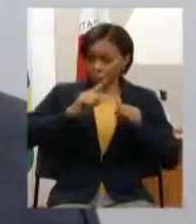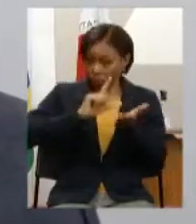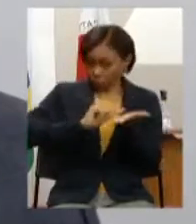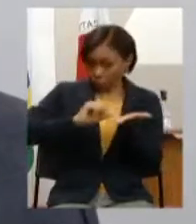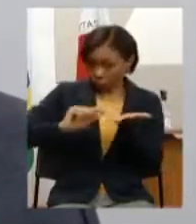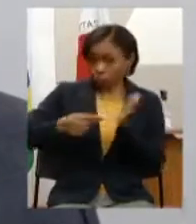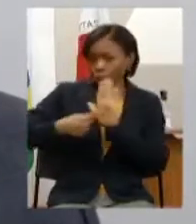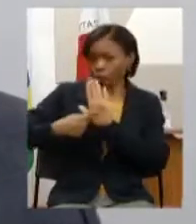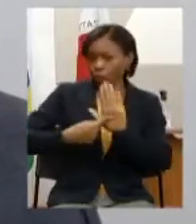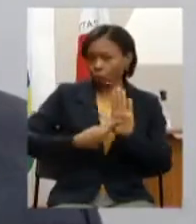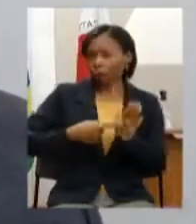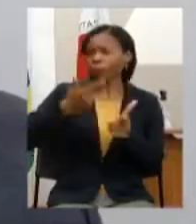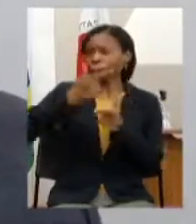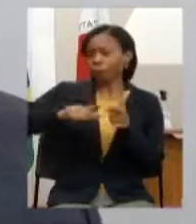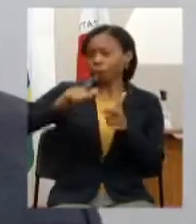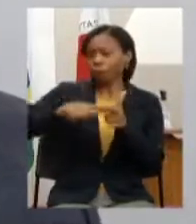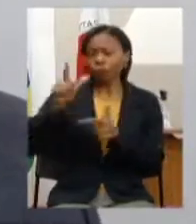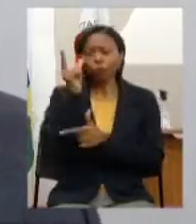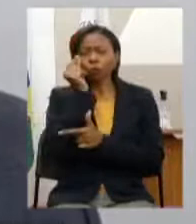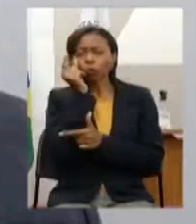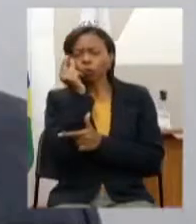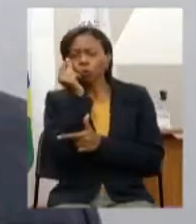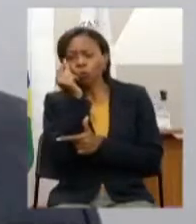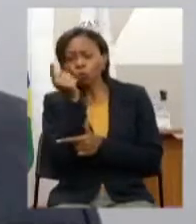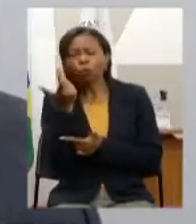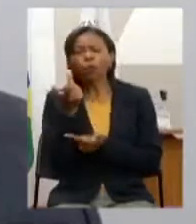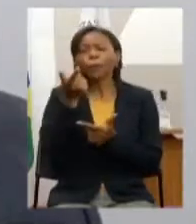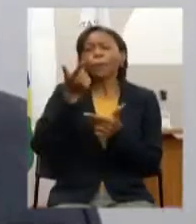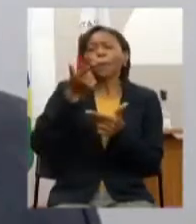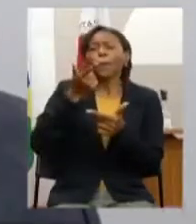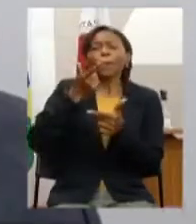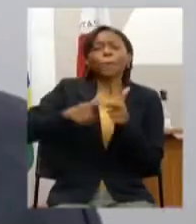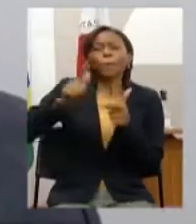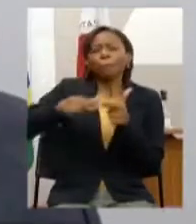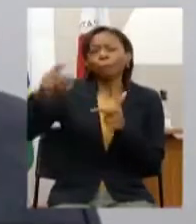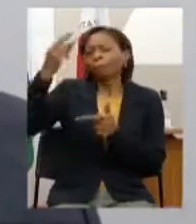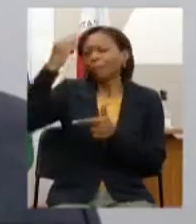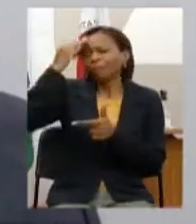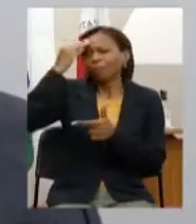prematuros letargia perda de memória doenças